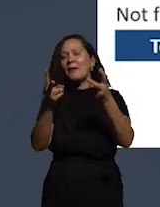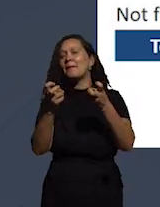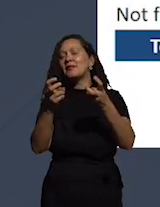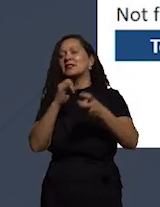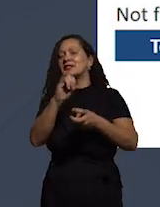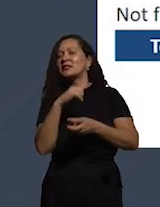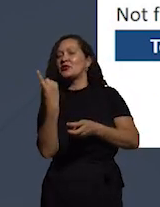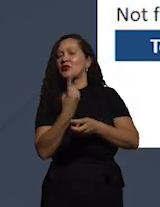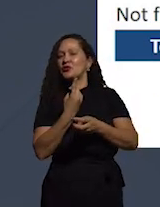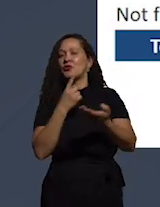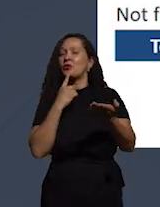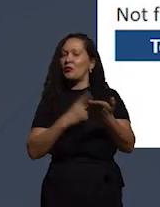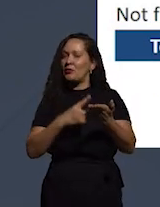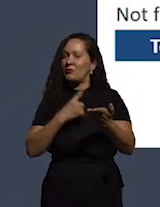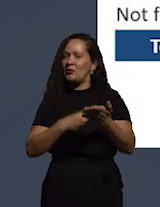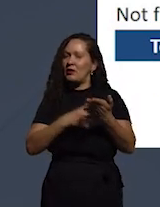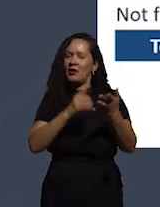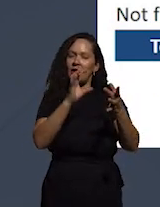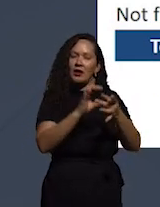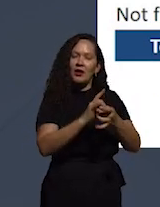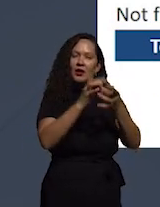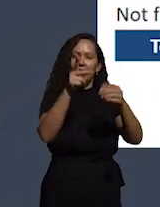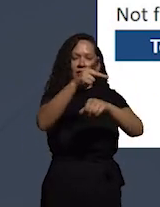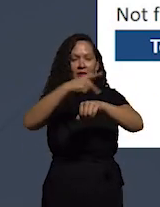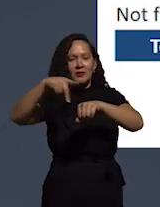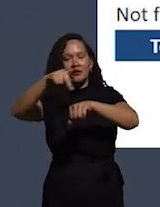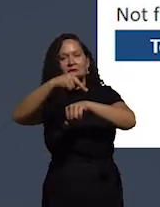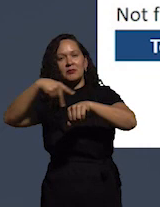combinarmos a democracia dos países